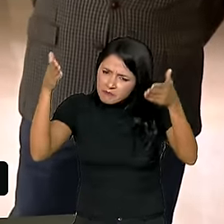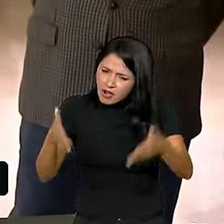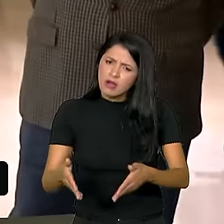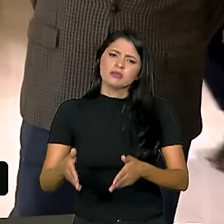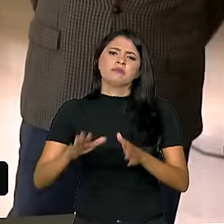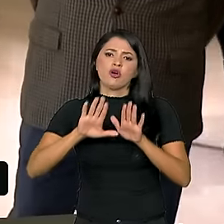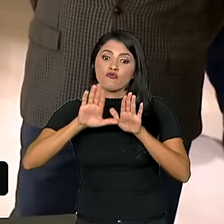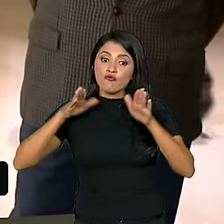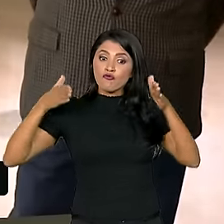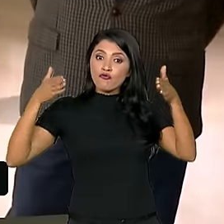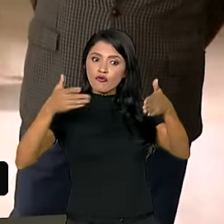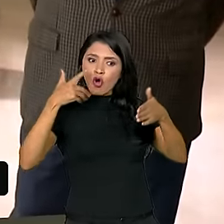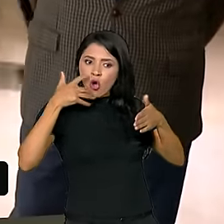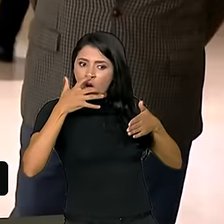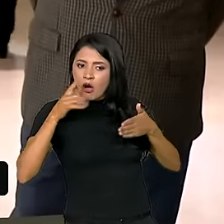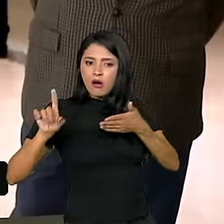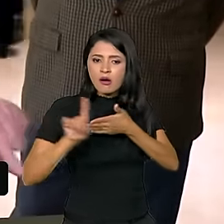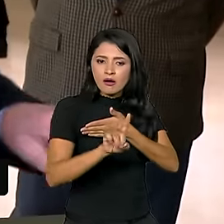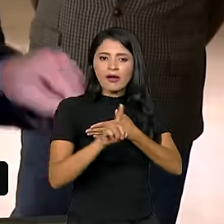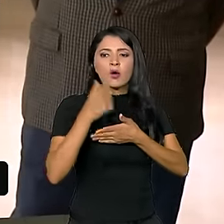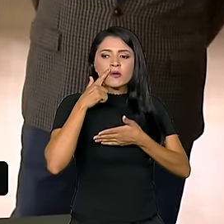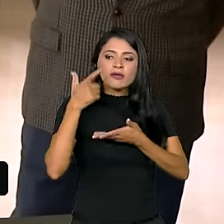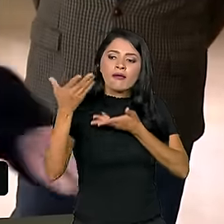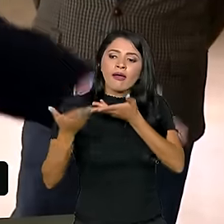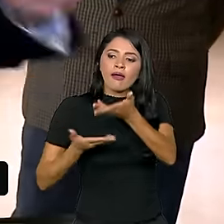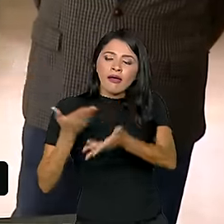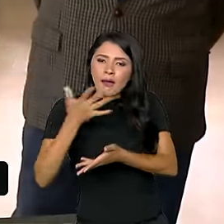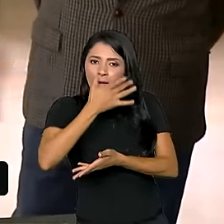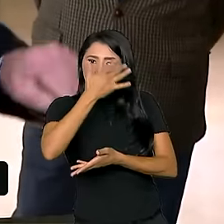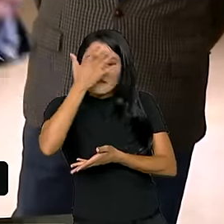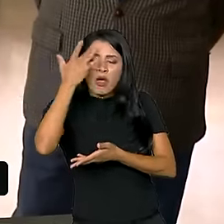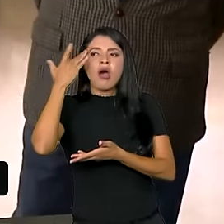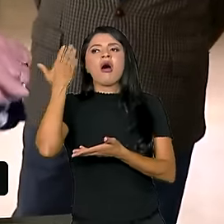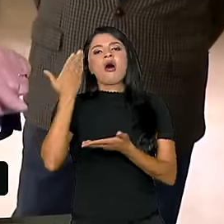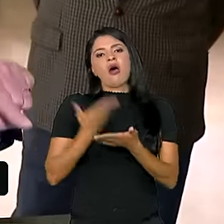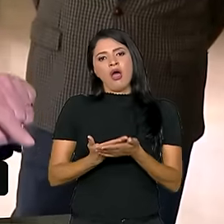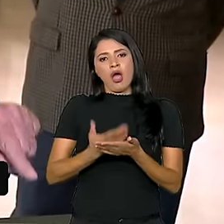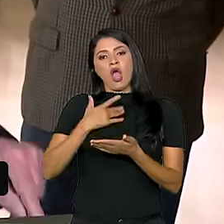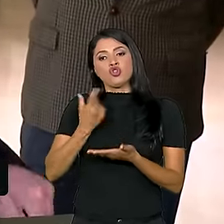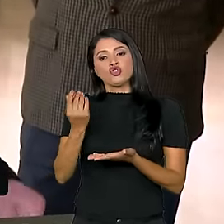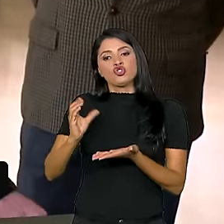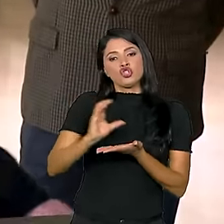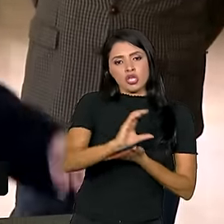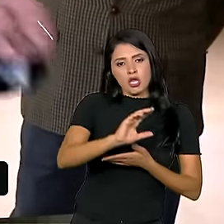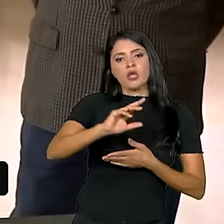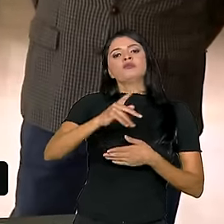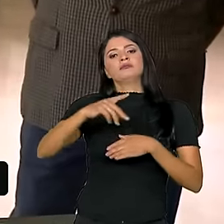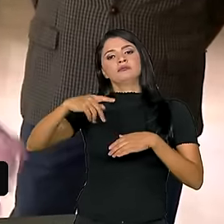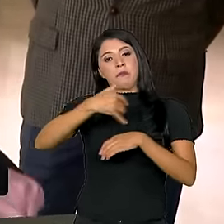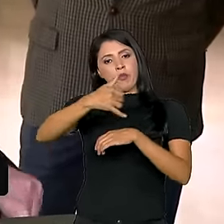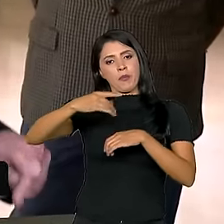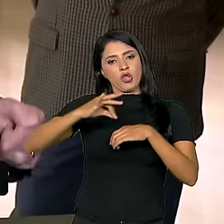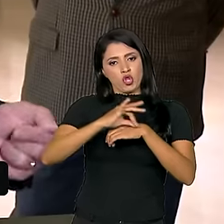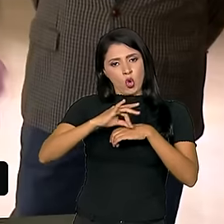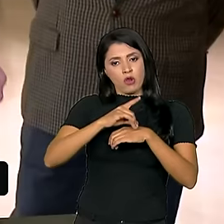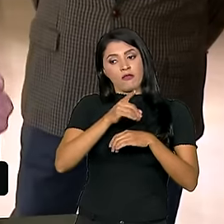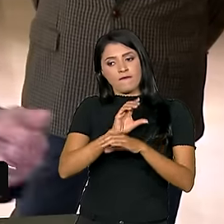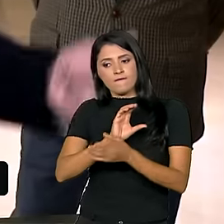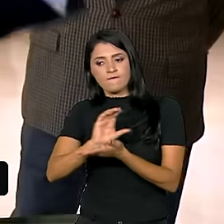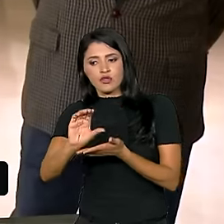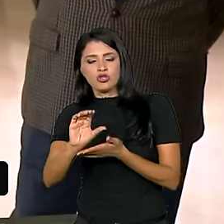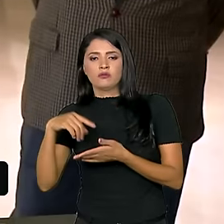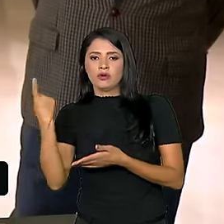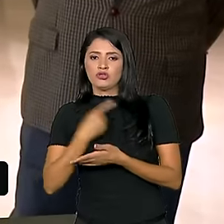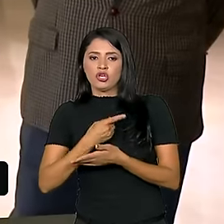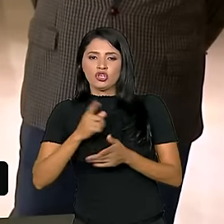fóruns que a gente vai convencer as pessoas que uma parte dos recursos ganham com o petróleo deve ser investido para a